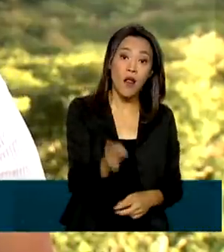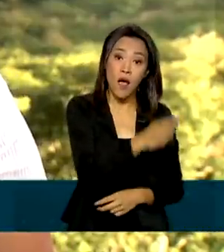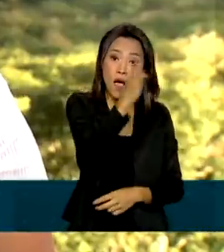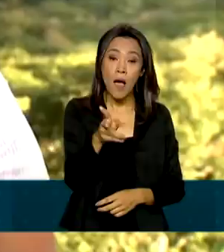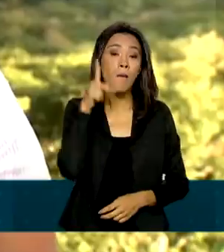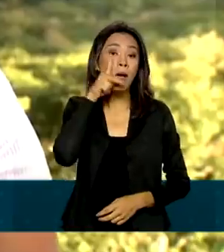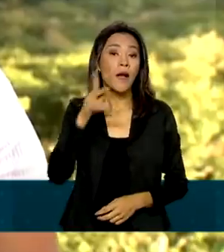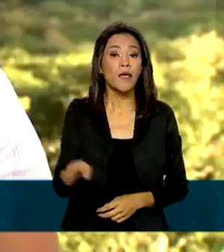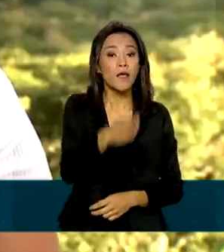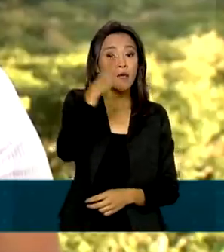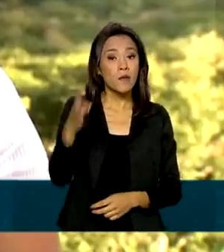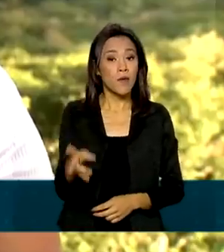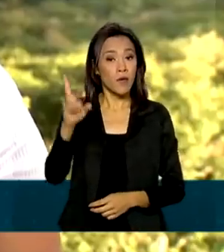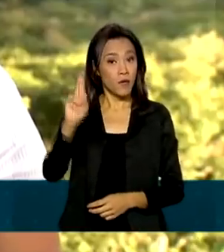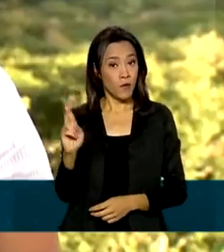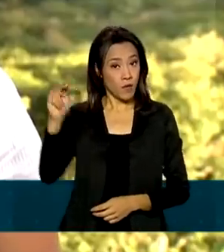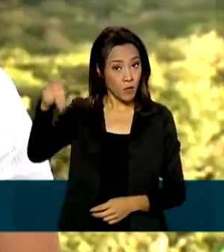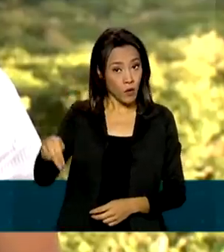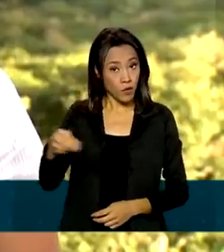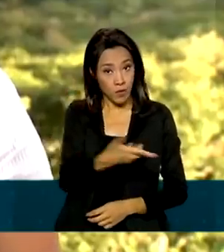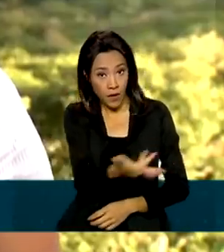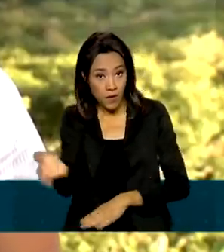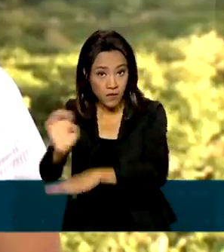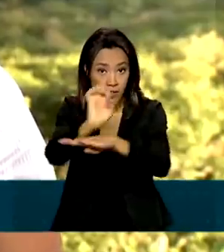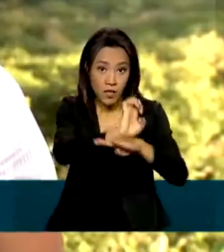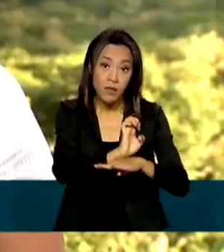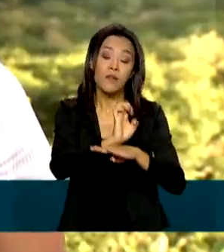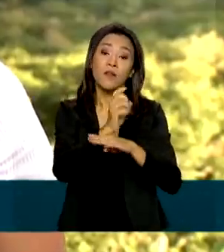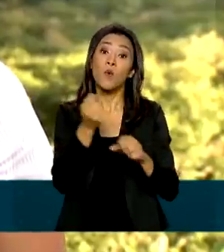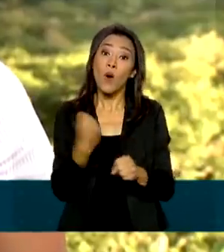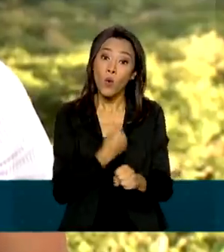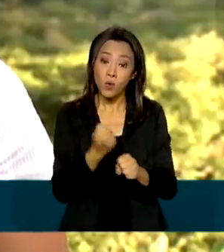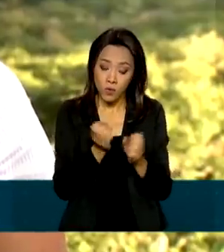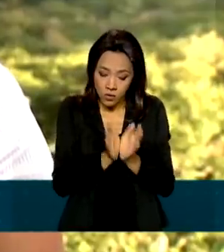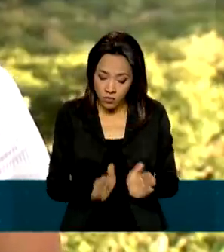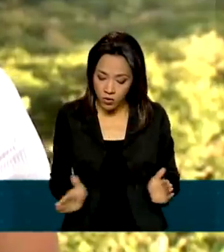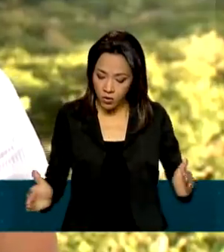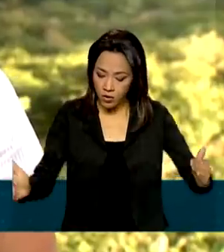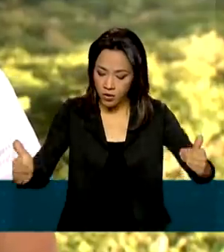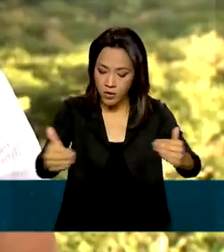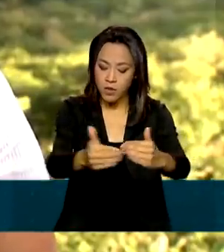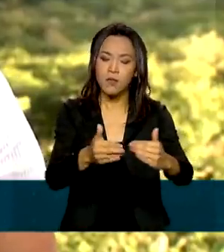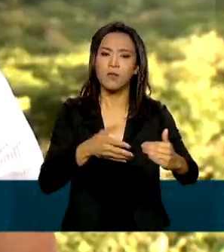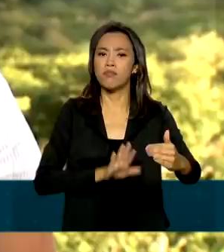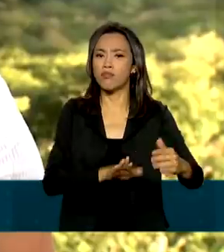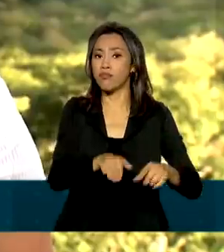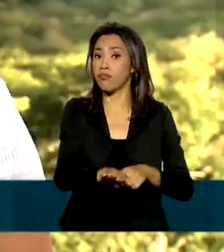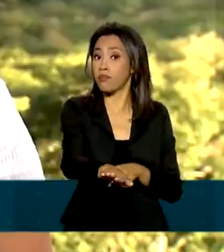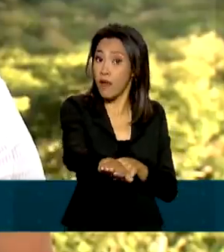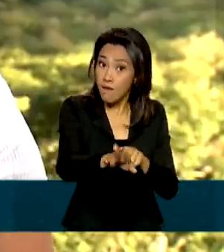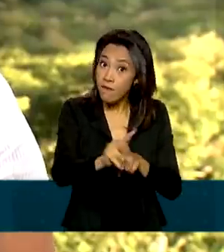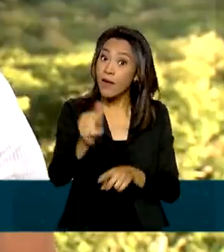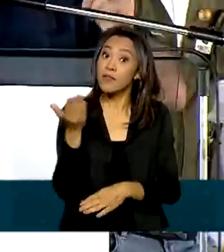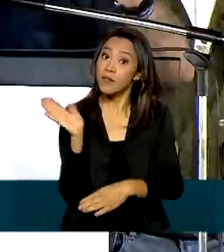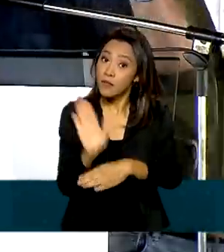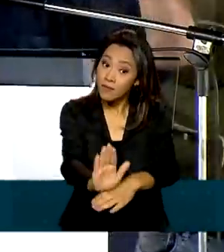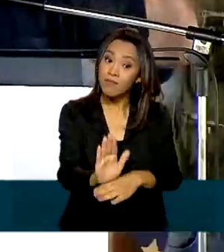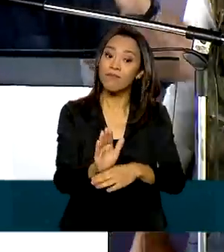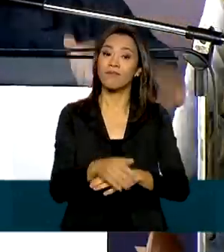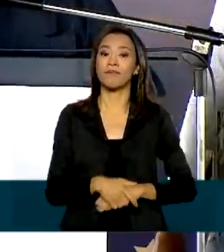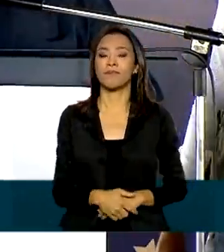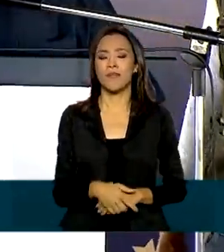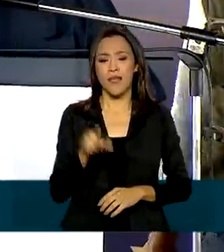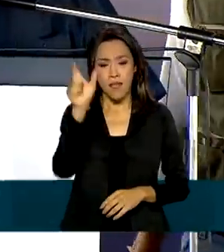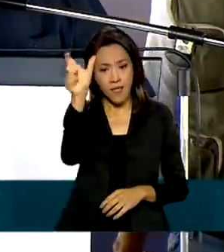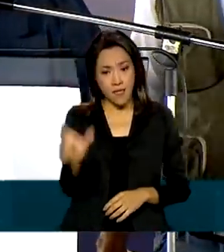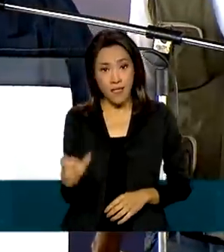Paraíba e Rio Grande do Norte. Com a construção do ramal do Apodi, cerca de 750 mil pessoas serão beneficiadas. Durante a